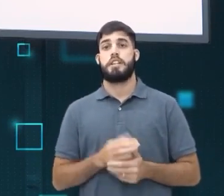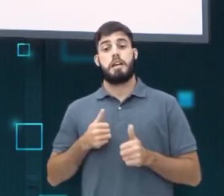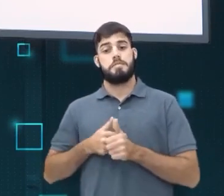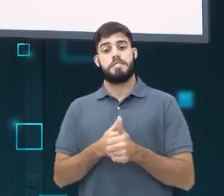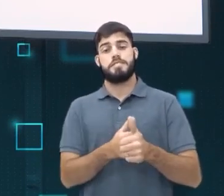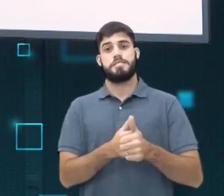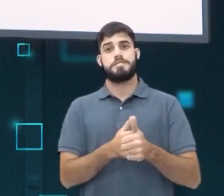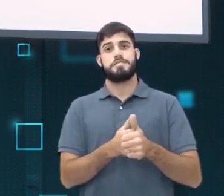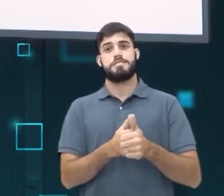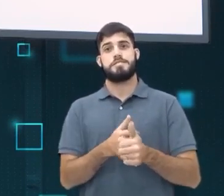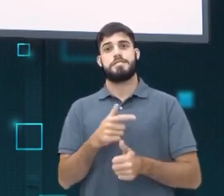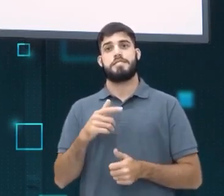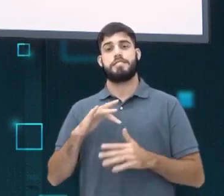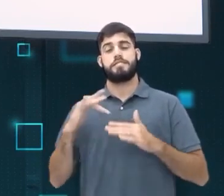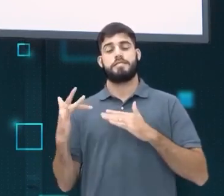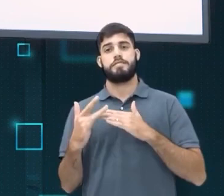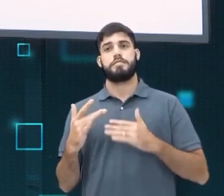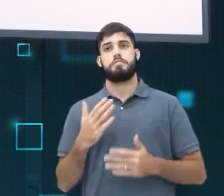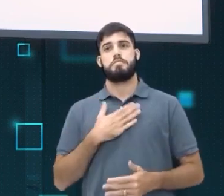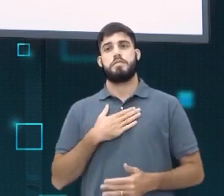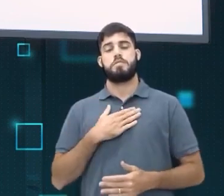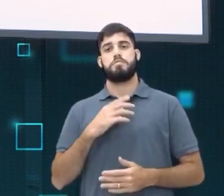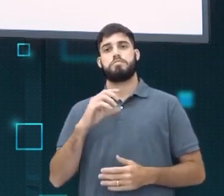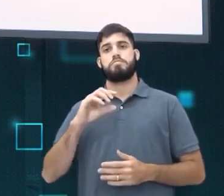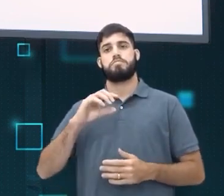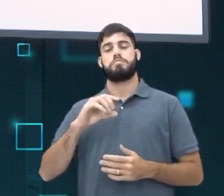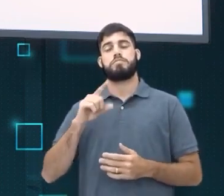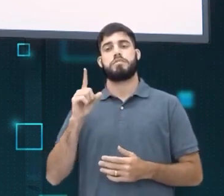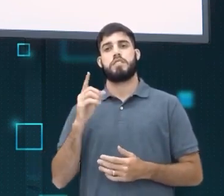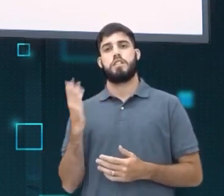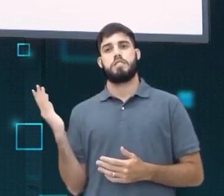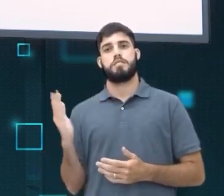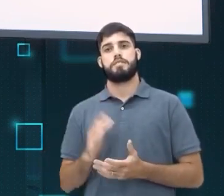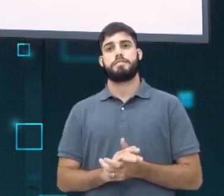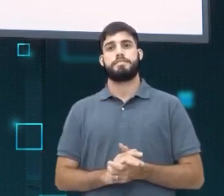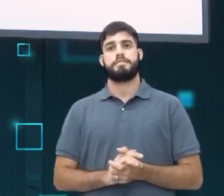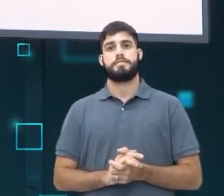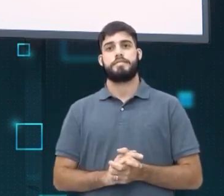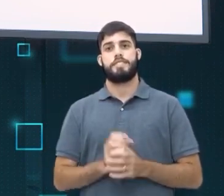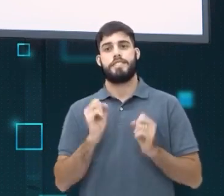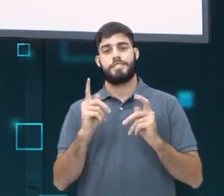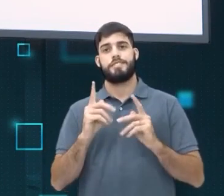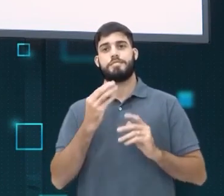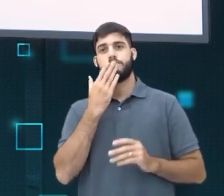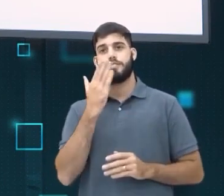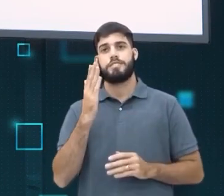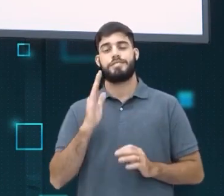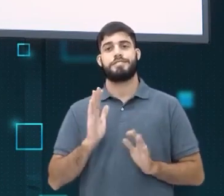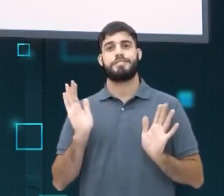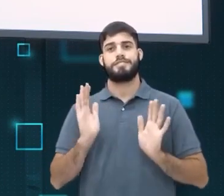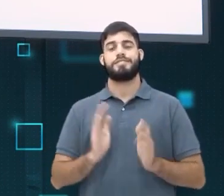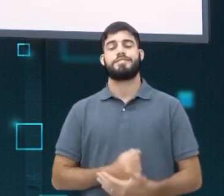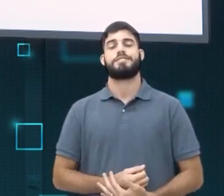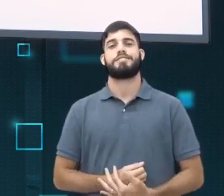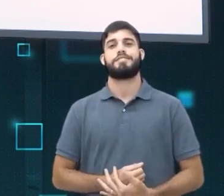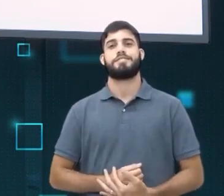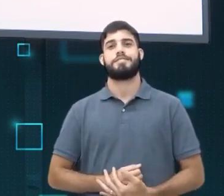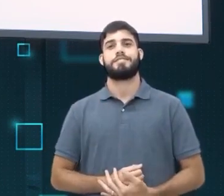sigam nas redes sociais. Eu sou Chente Marina. E a gente se vê por lá. Tá ok? Um beijo, um cheiro e até mais.